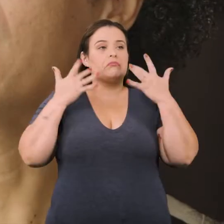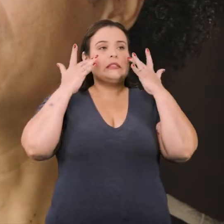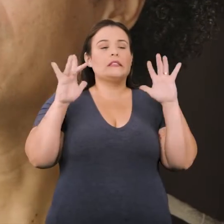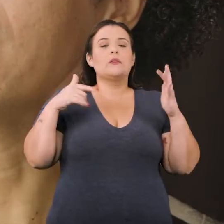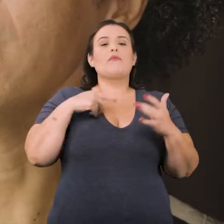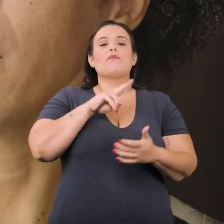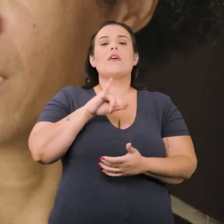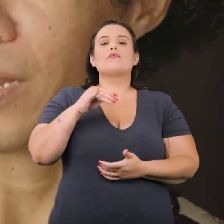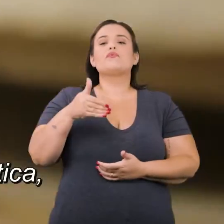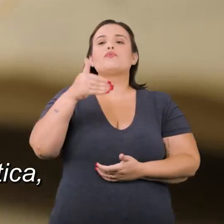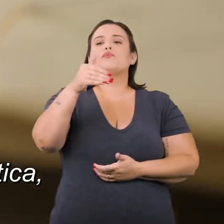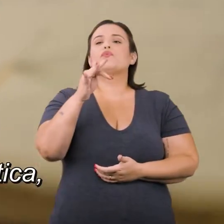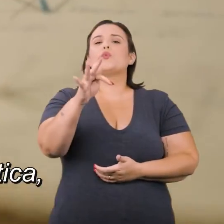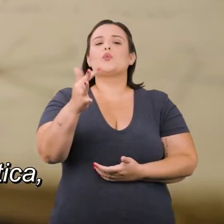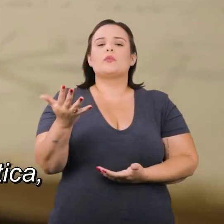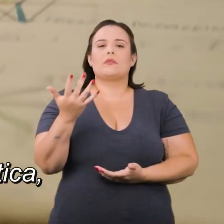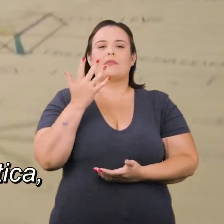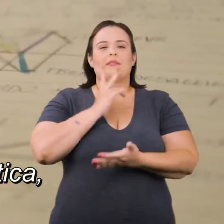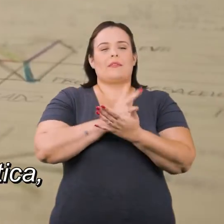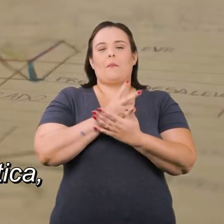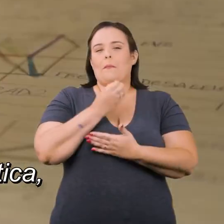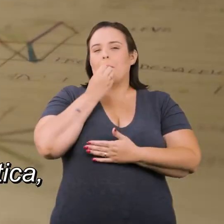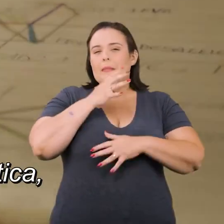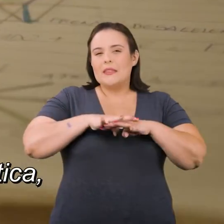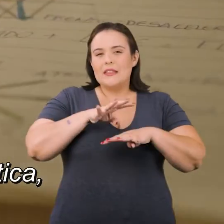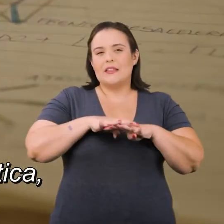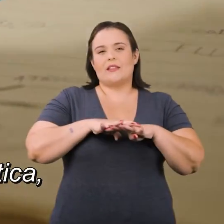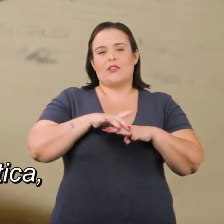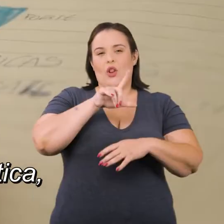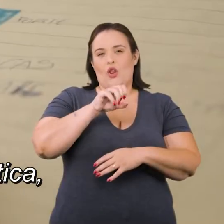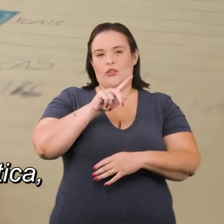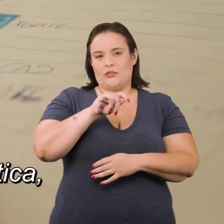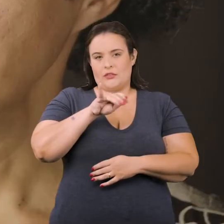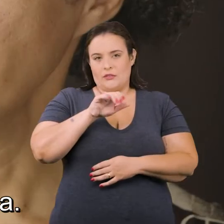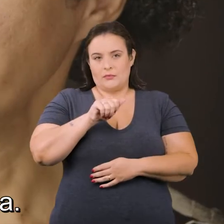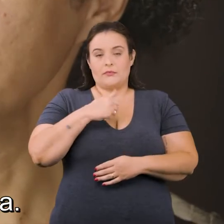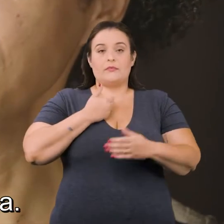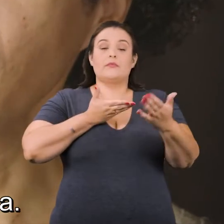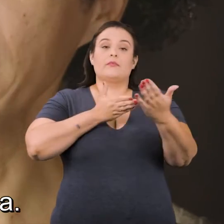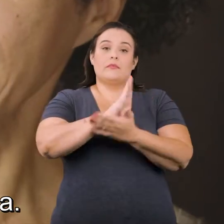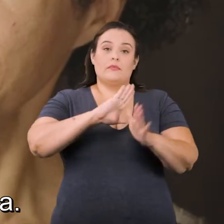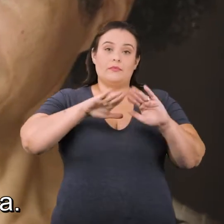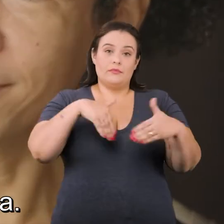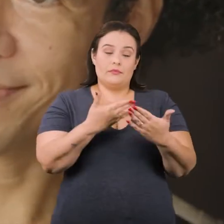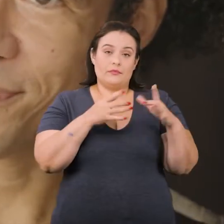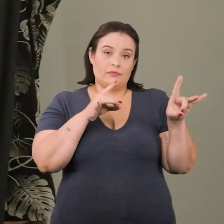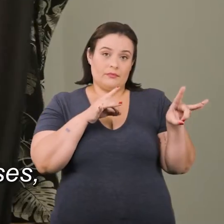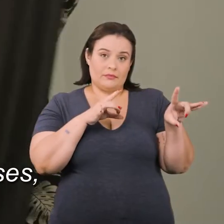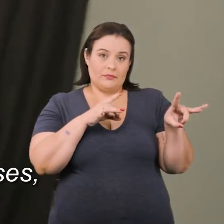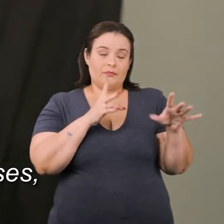saber o que iria ser. Sempre muito bom em matemática, nas matérias mais lógicas. Fui aprovado na escola técnica.